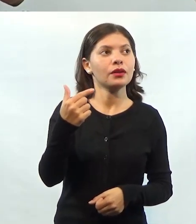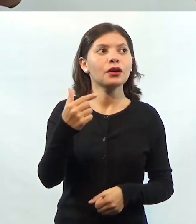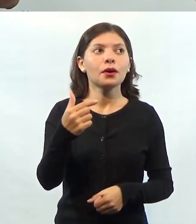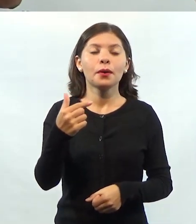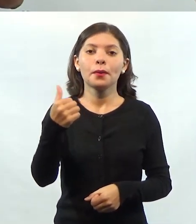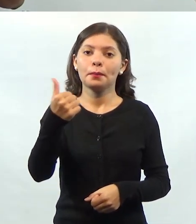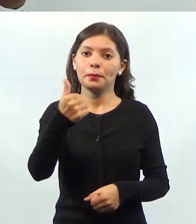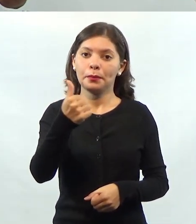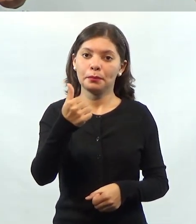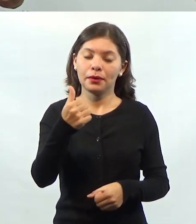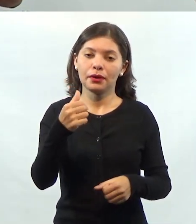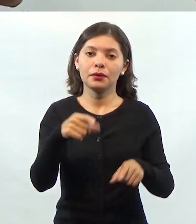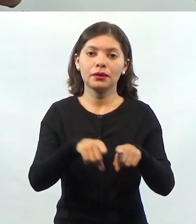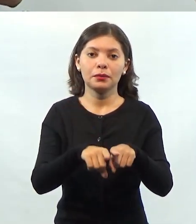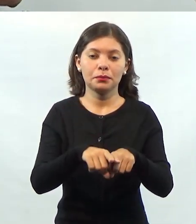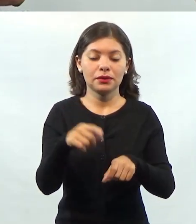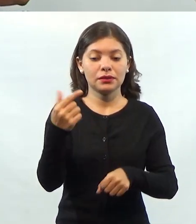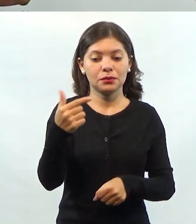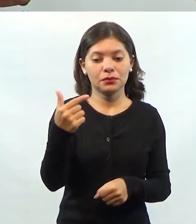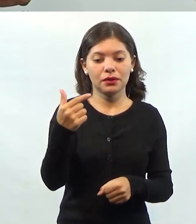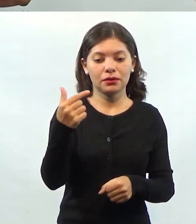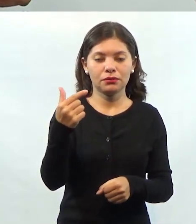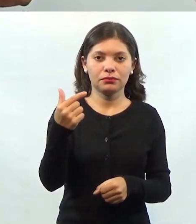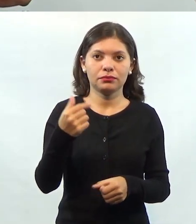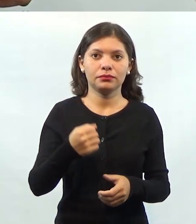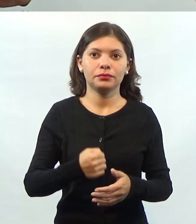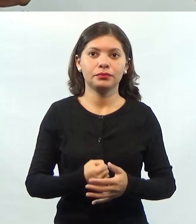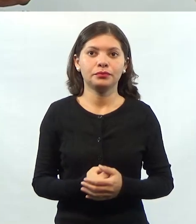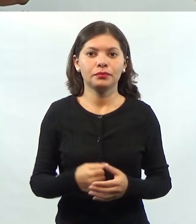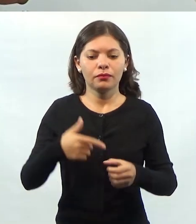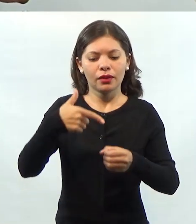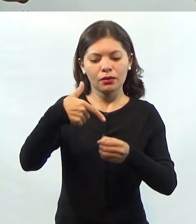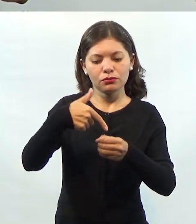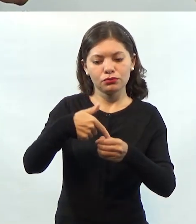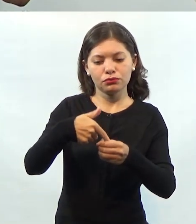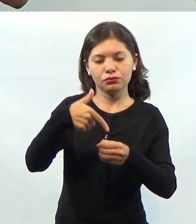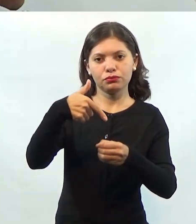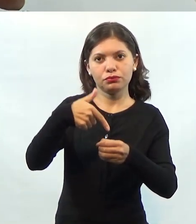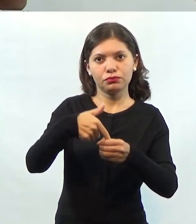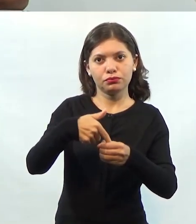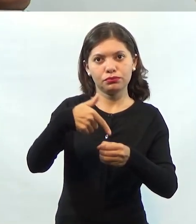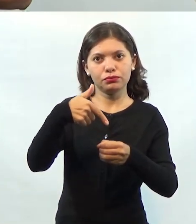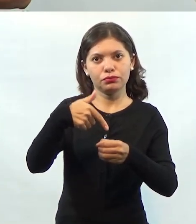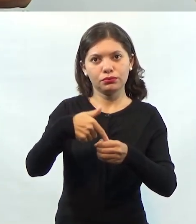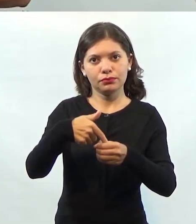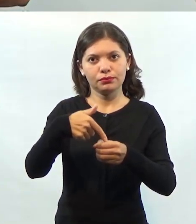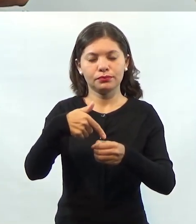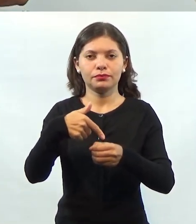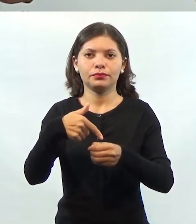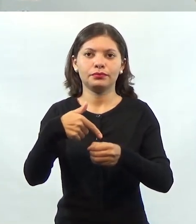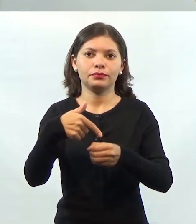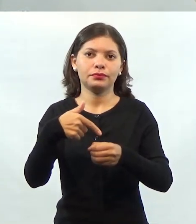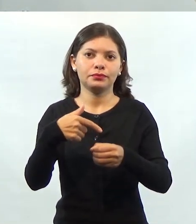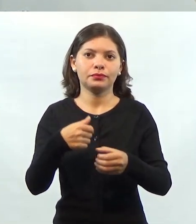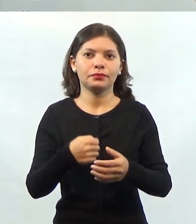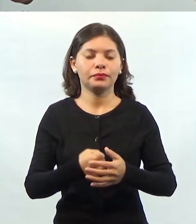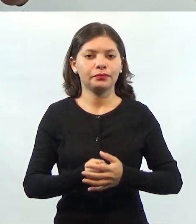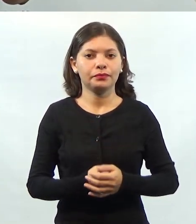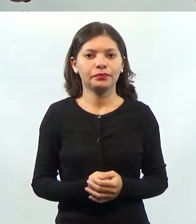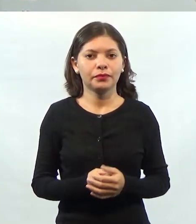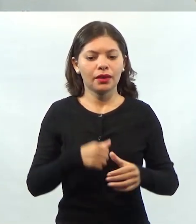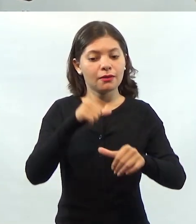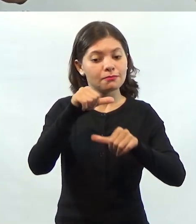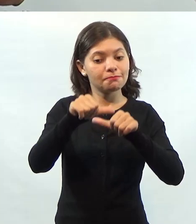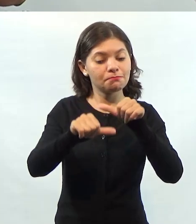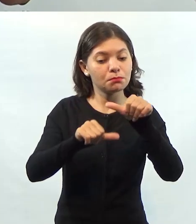atua no setor primário, extraindo o petróleo do poço, refinando esse petróleo, ou seja, agora já é setor